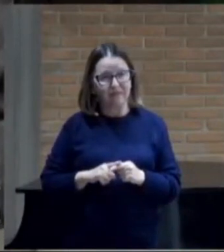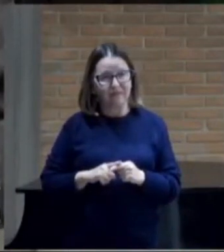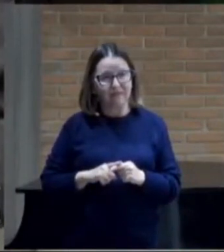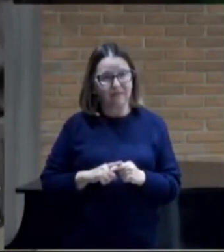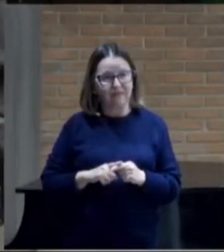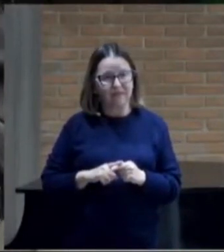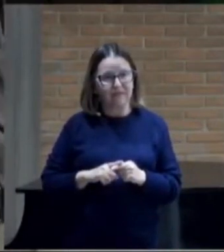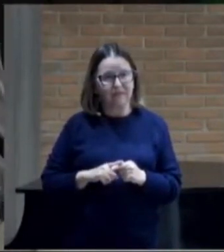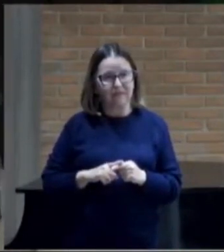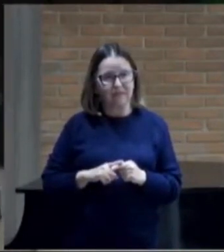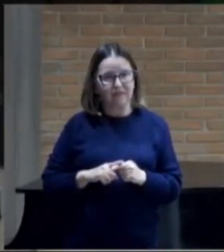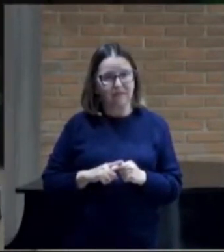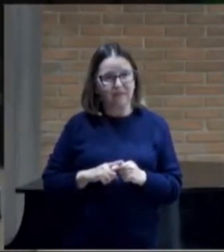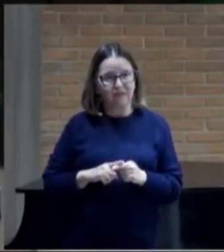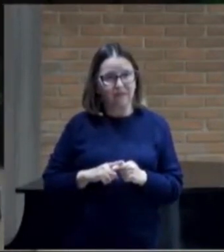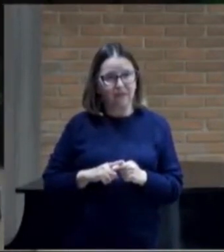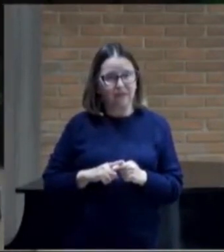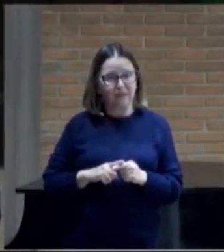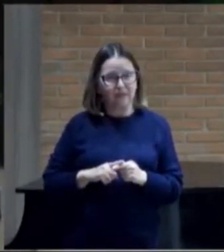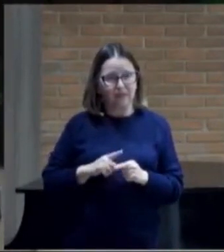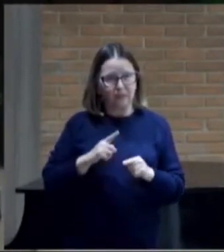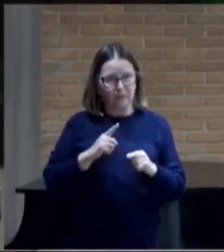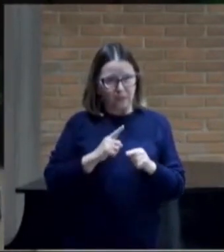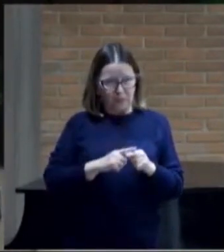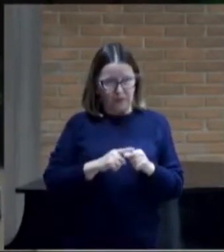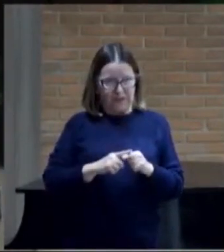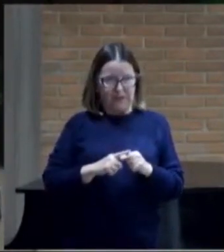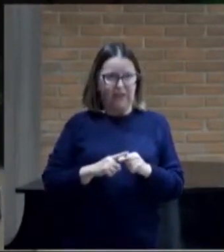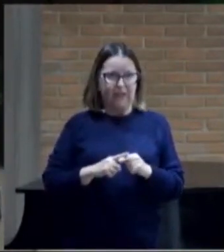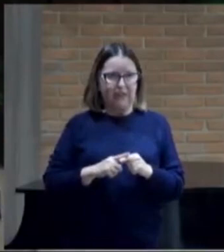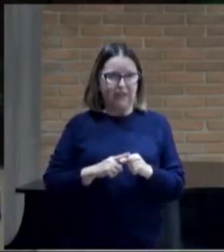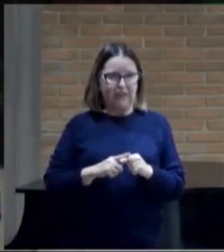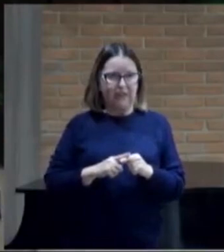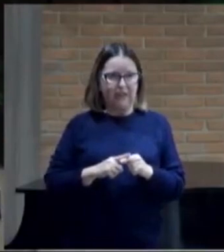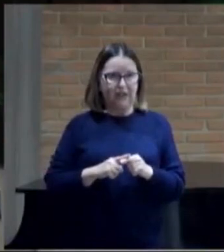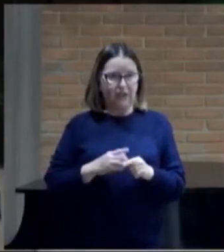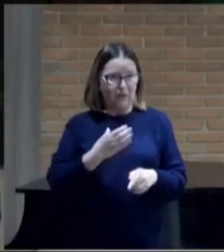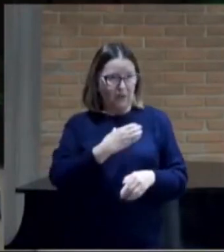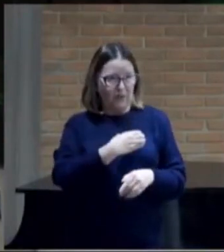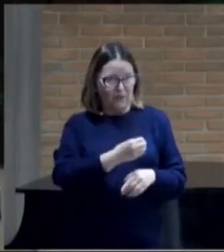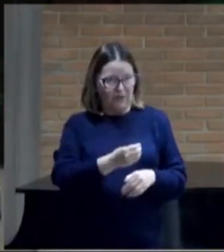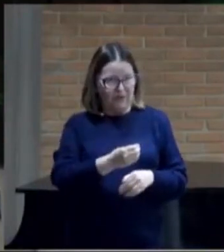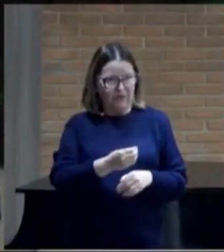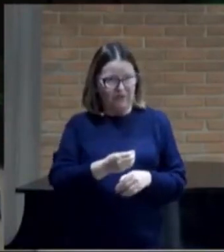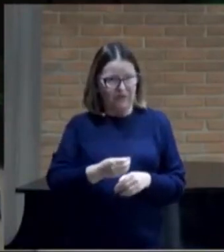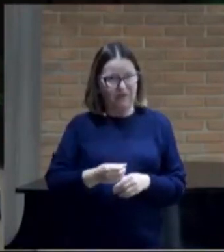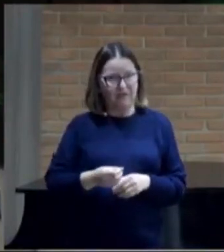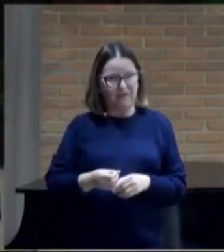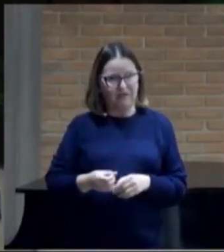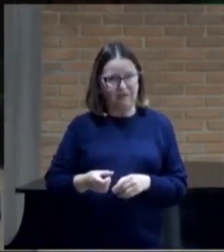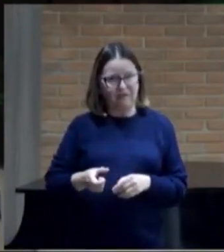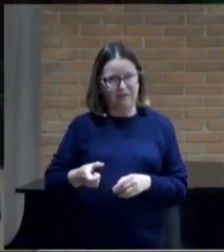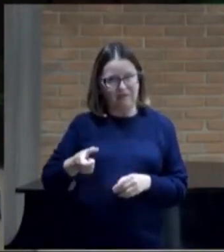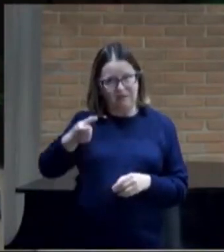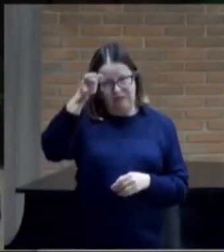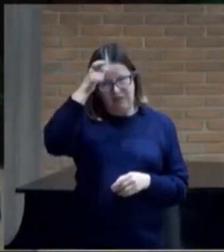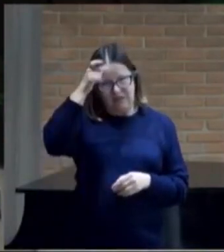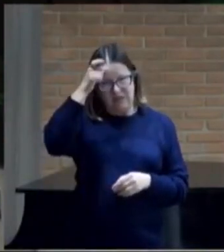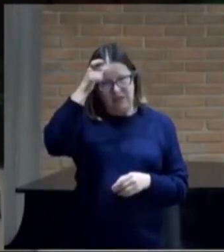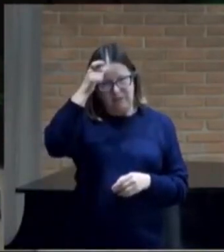Porque os filhos deles, filhos dele, falam mentira.